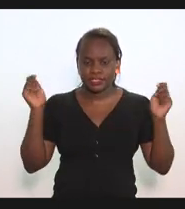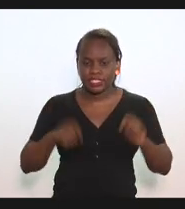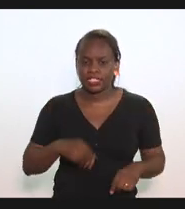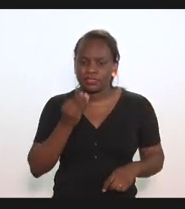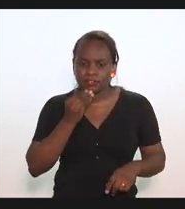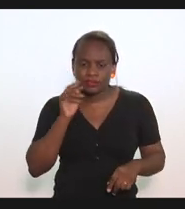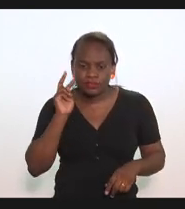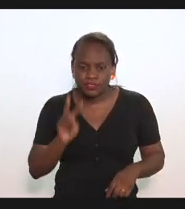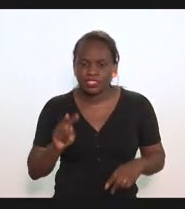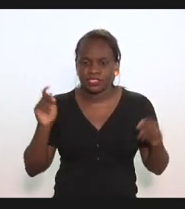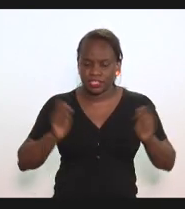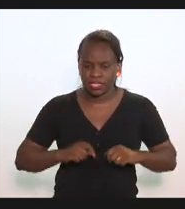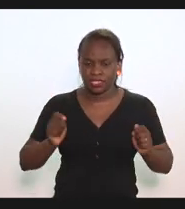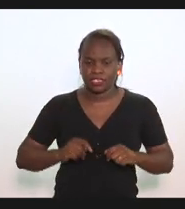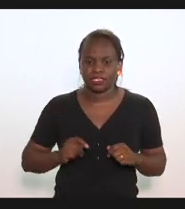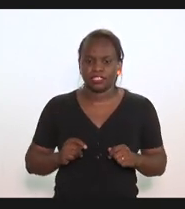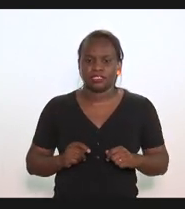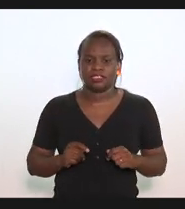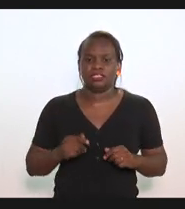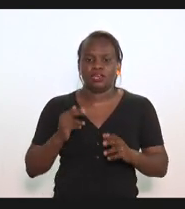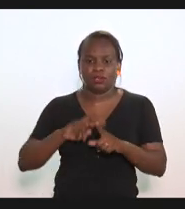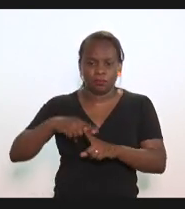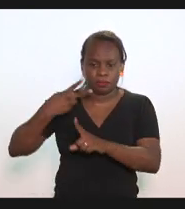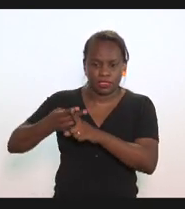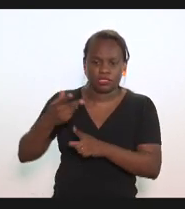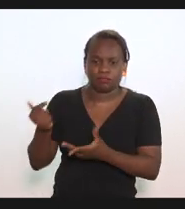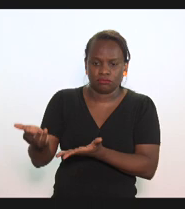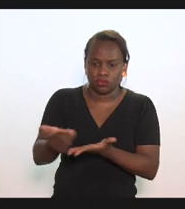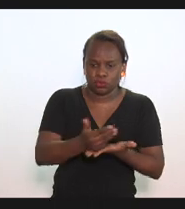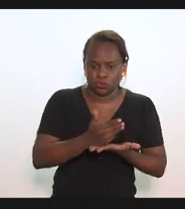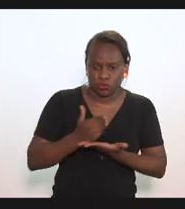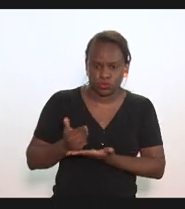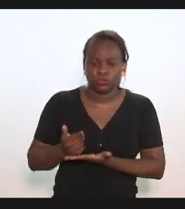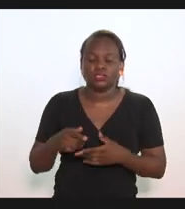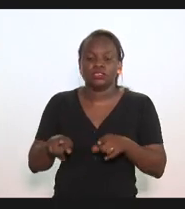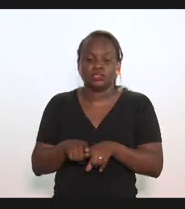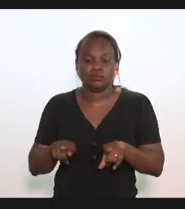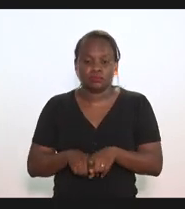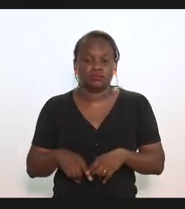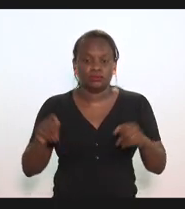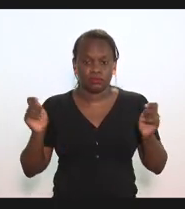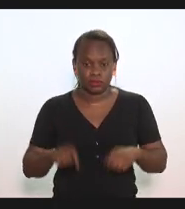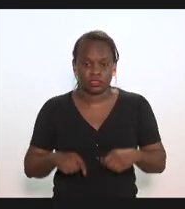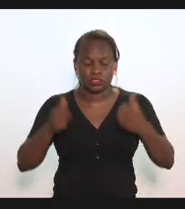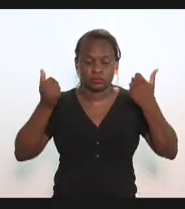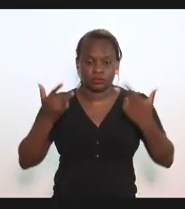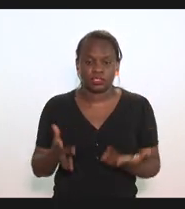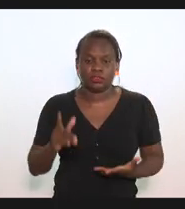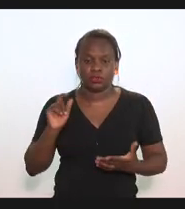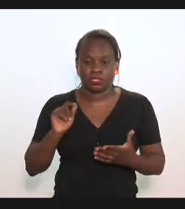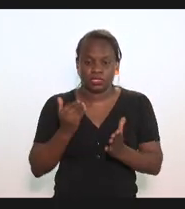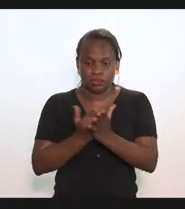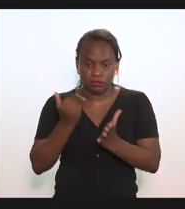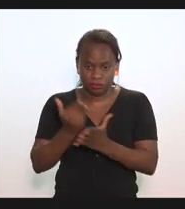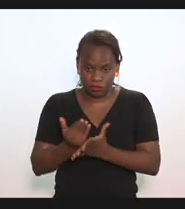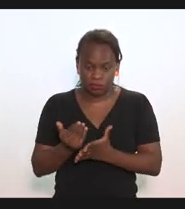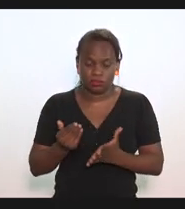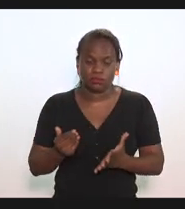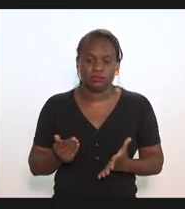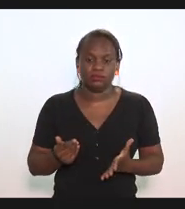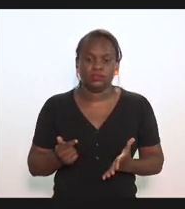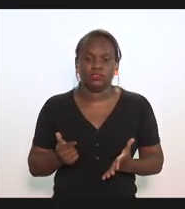verificar que há, sim, aumento de arrecadação. E também cabe aqui adicionar novas